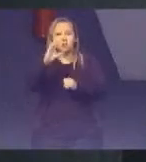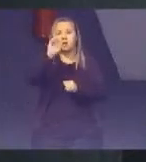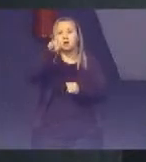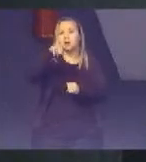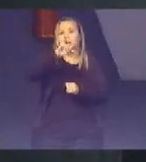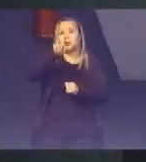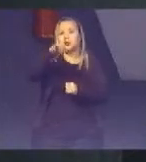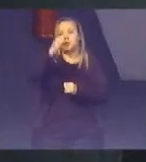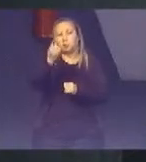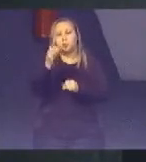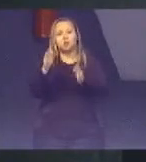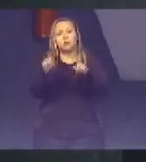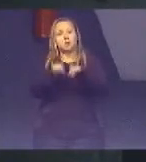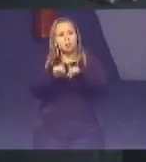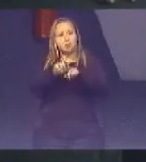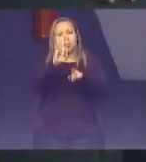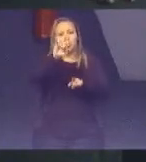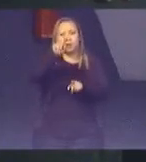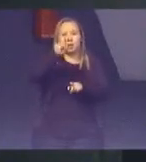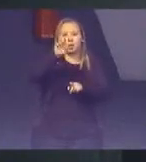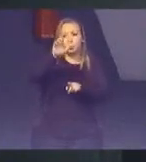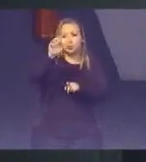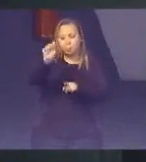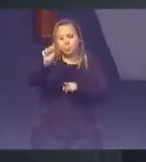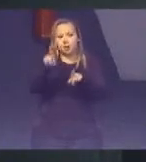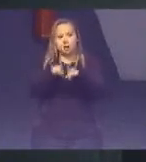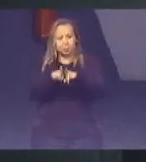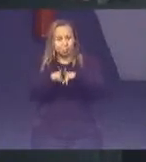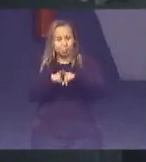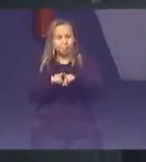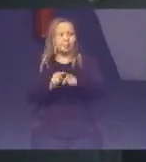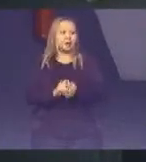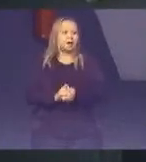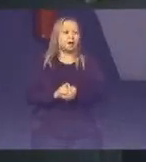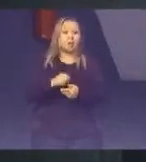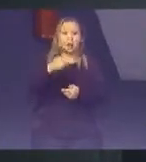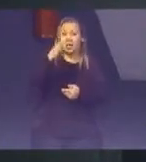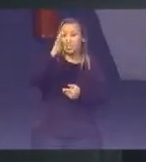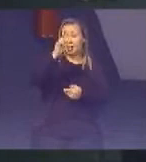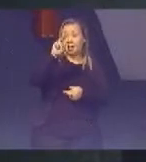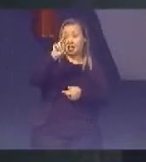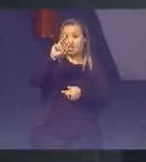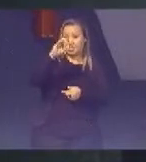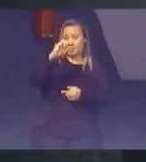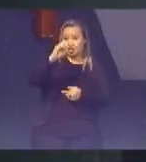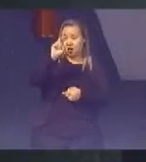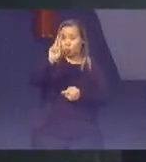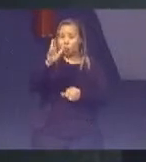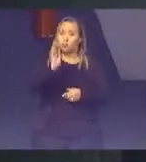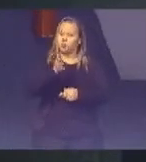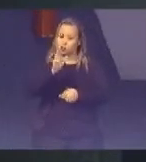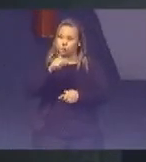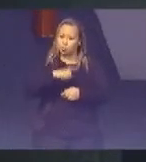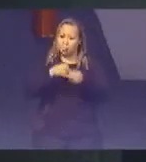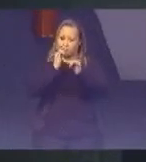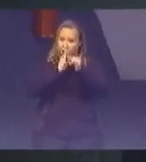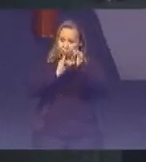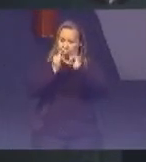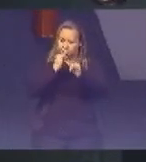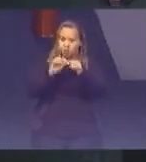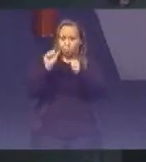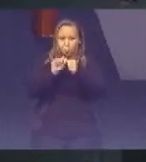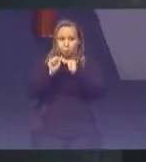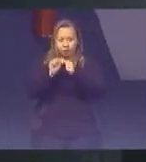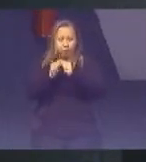No IPEA Junto com os técnicos Do IPEA Lá no TCU Que já tem O laboratório De inovação Fizemos no